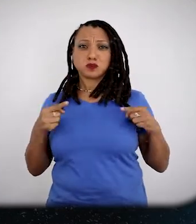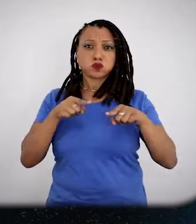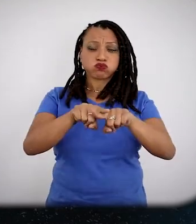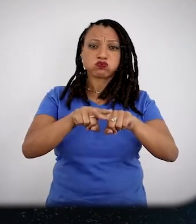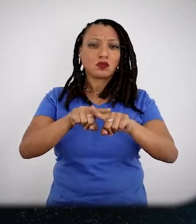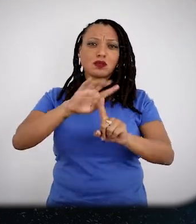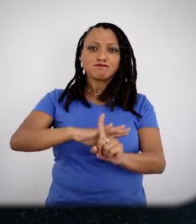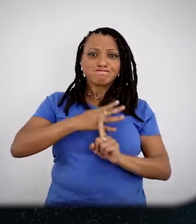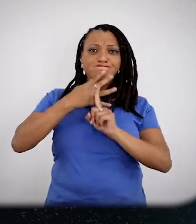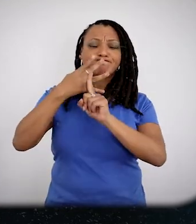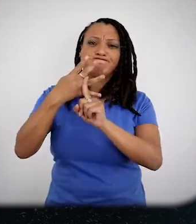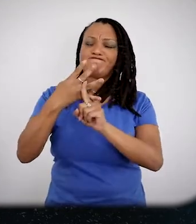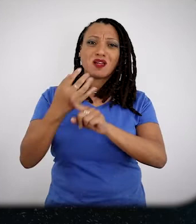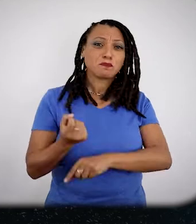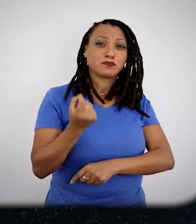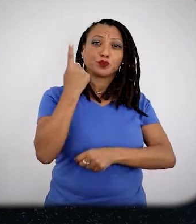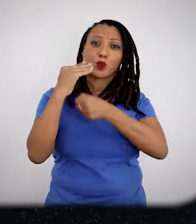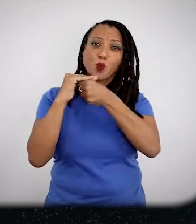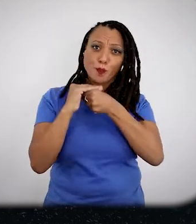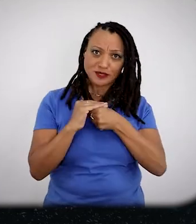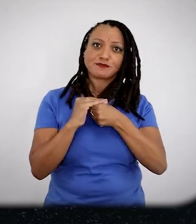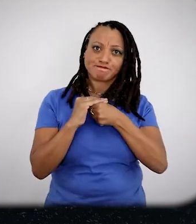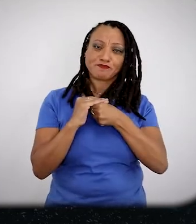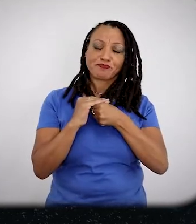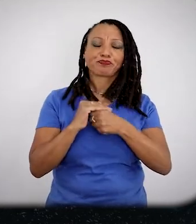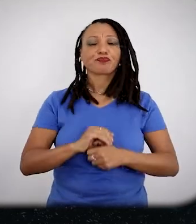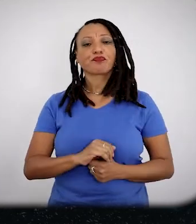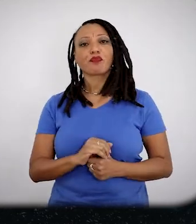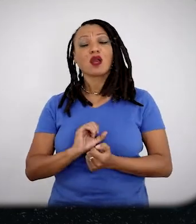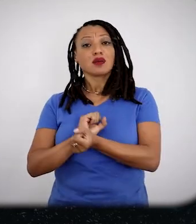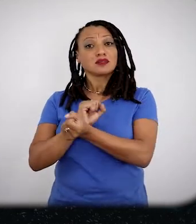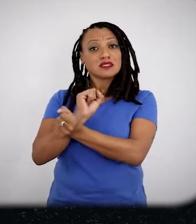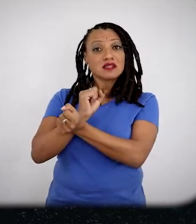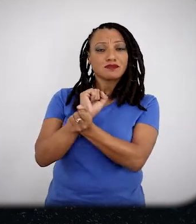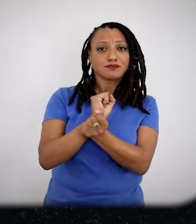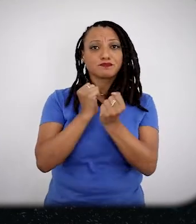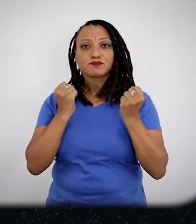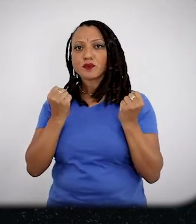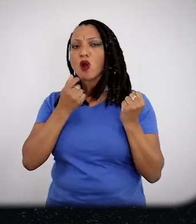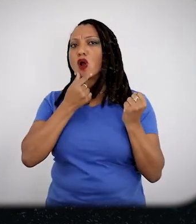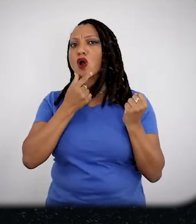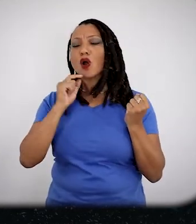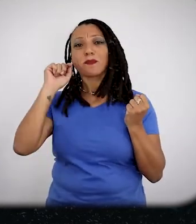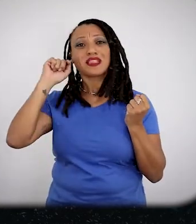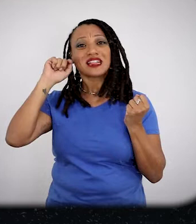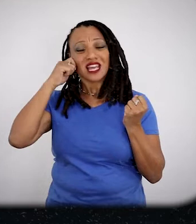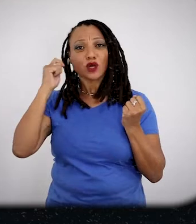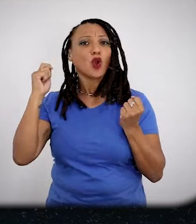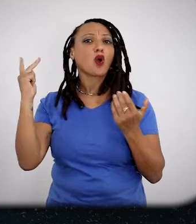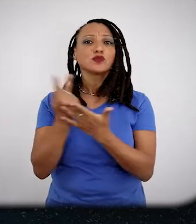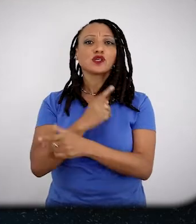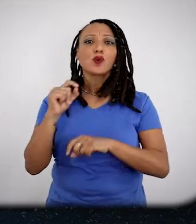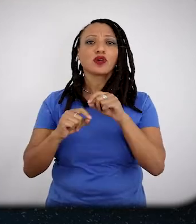absurdo de opressão. E, no pós-abolição, os homens negros